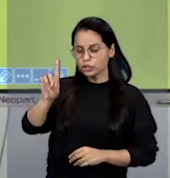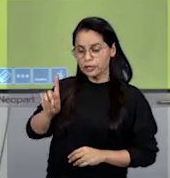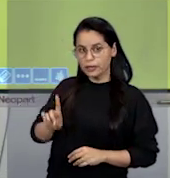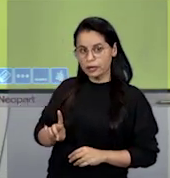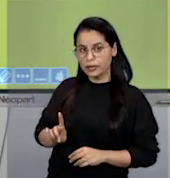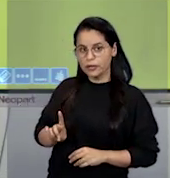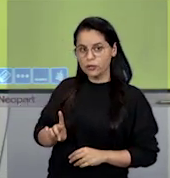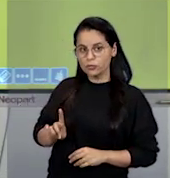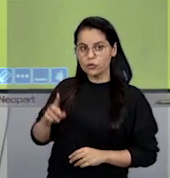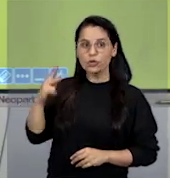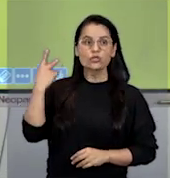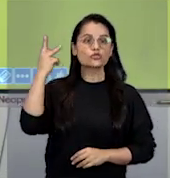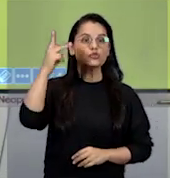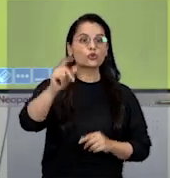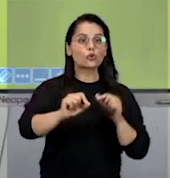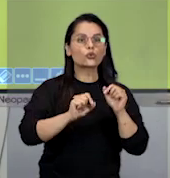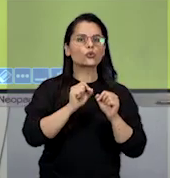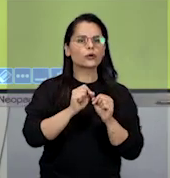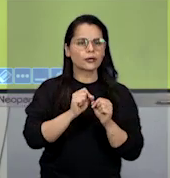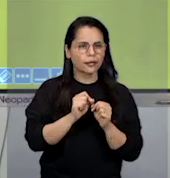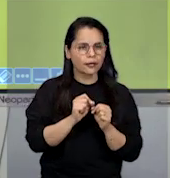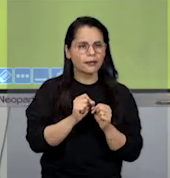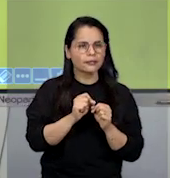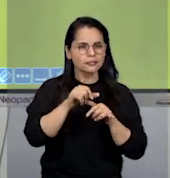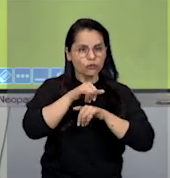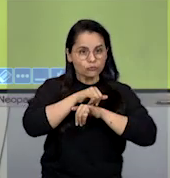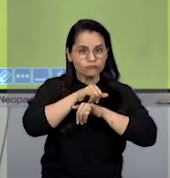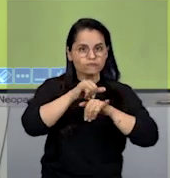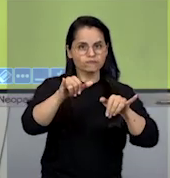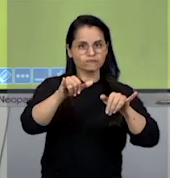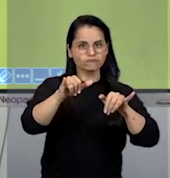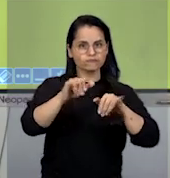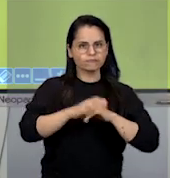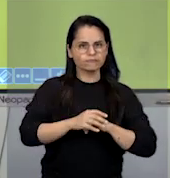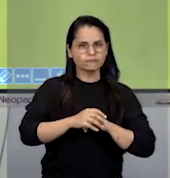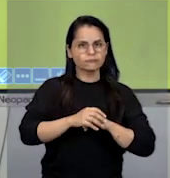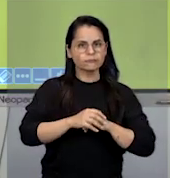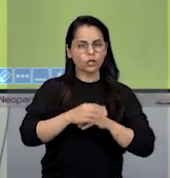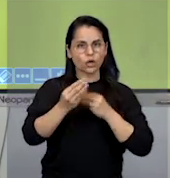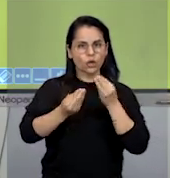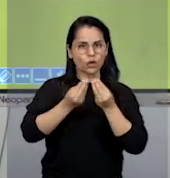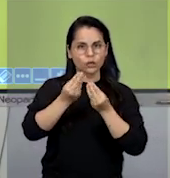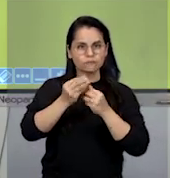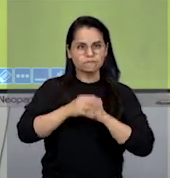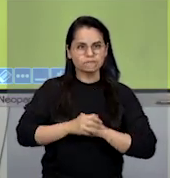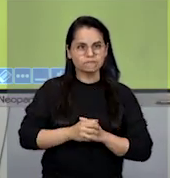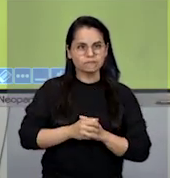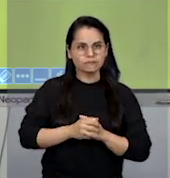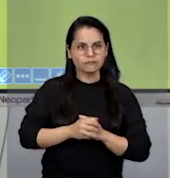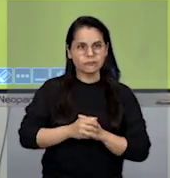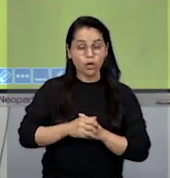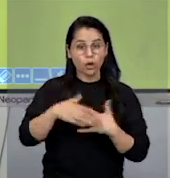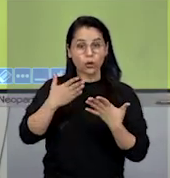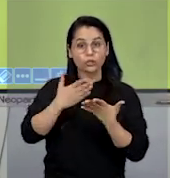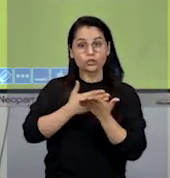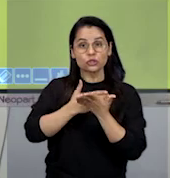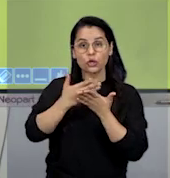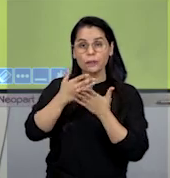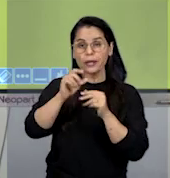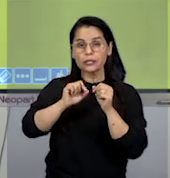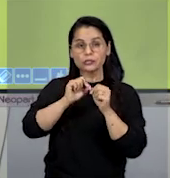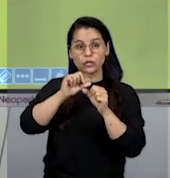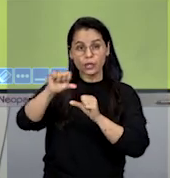Direitos, historicamente, eles são declarados. Quando? Quando a gente passa por